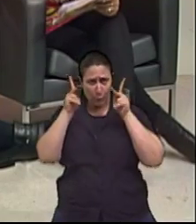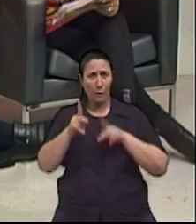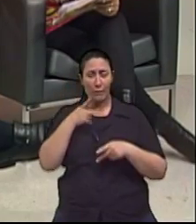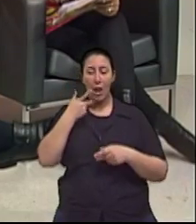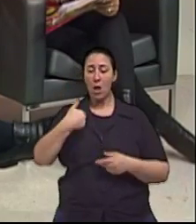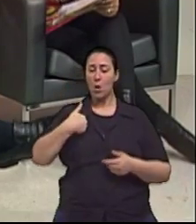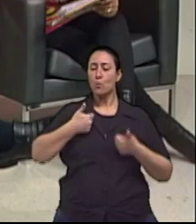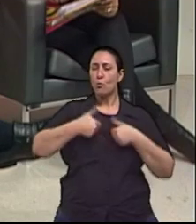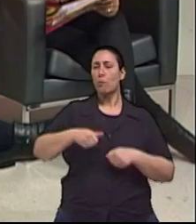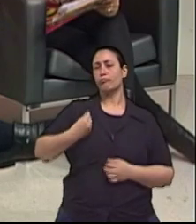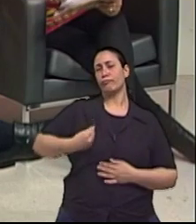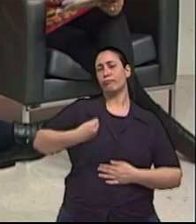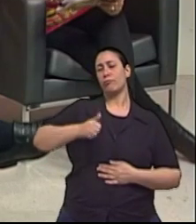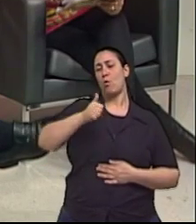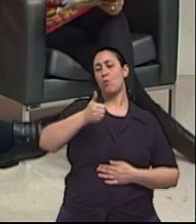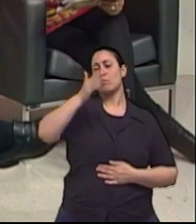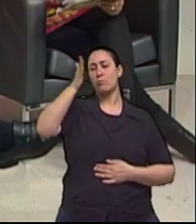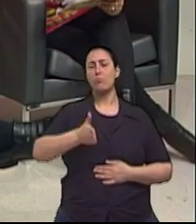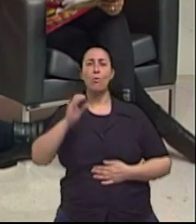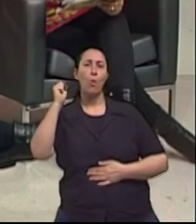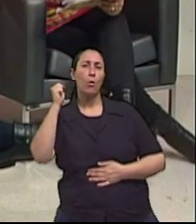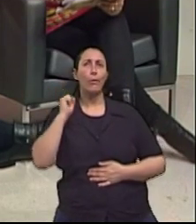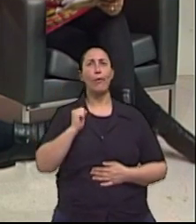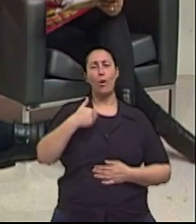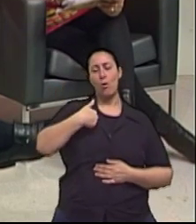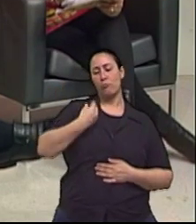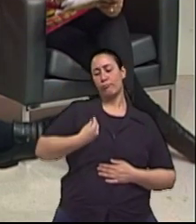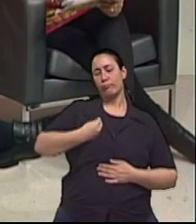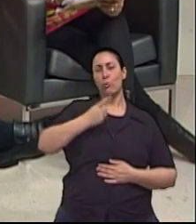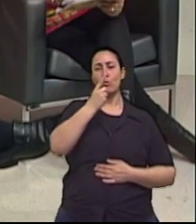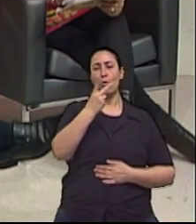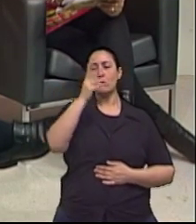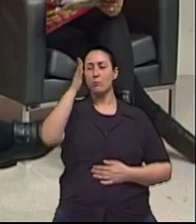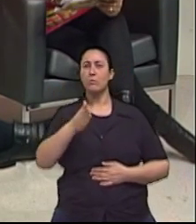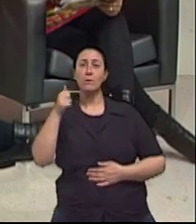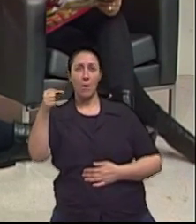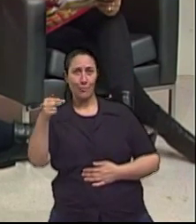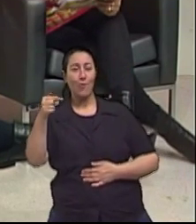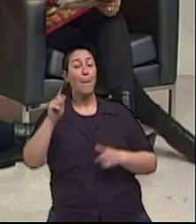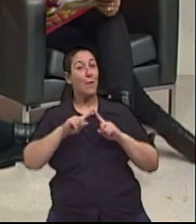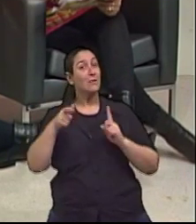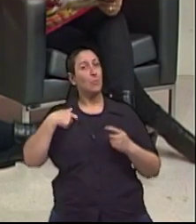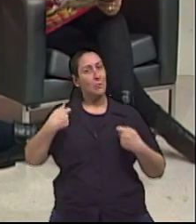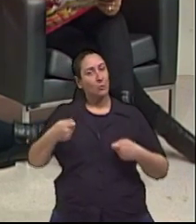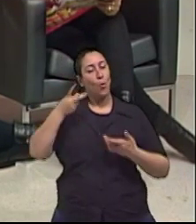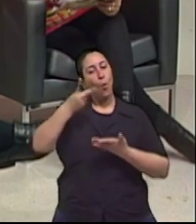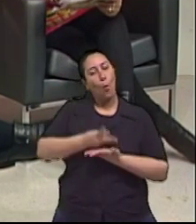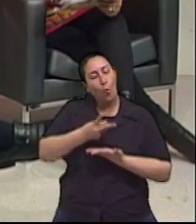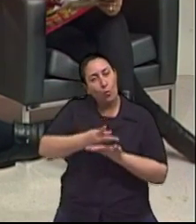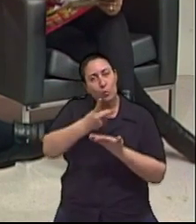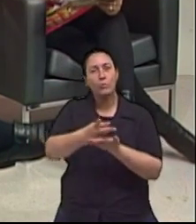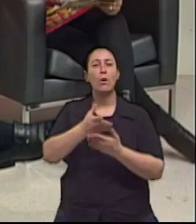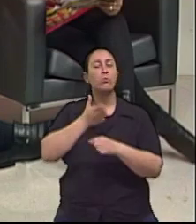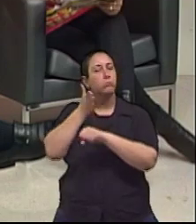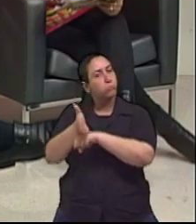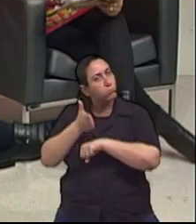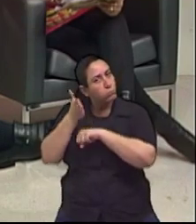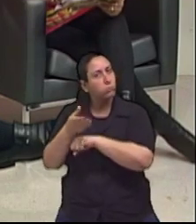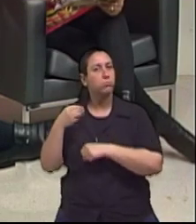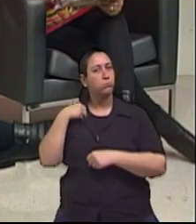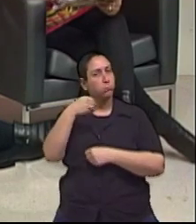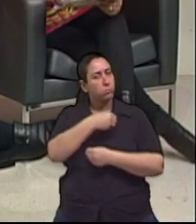por 8, eu estou 12 por 7. Sim, A minha pressão não vai continuar assim, eu tenho que continuar averiguando e